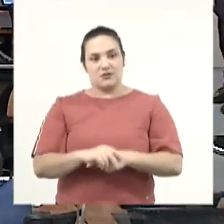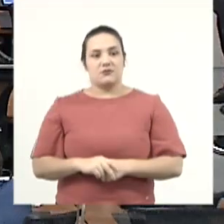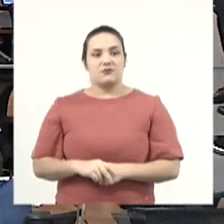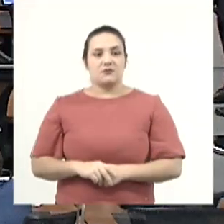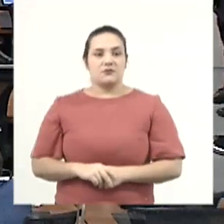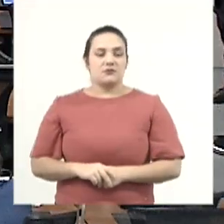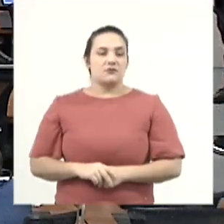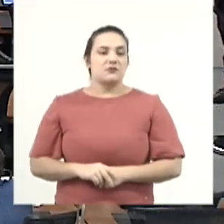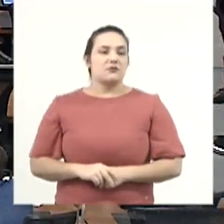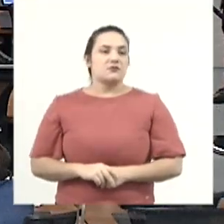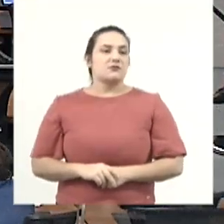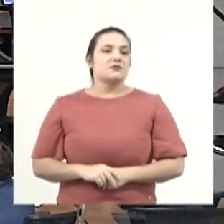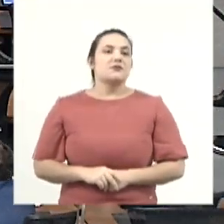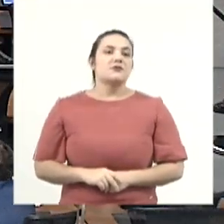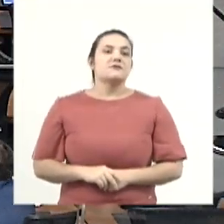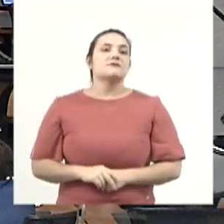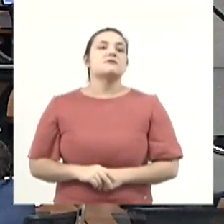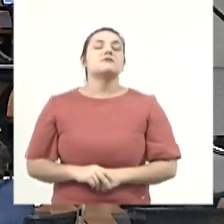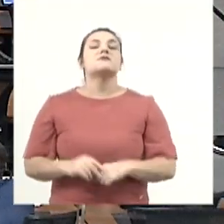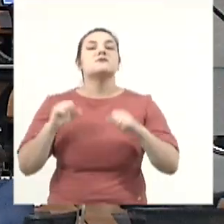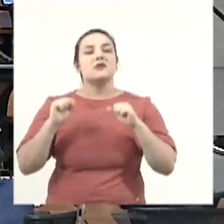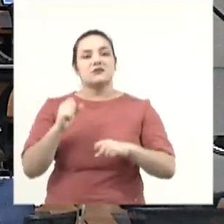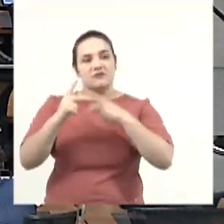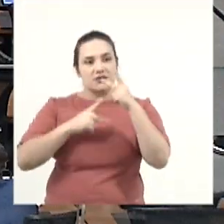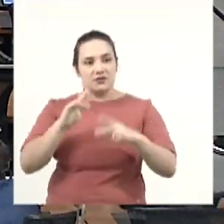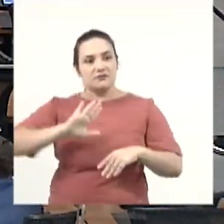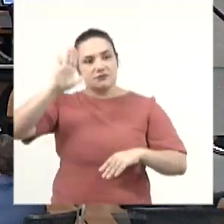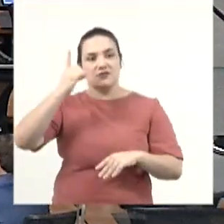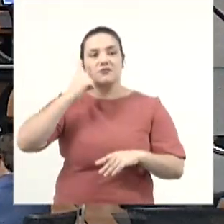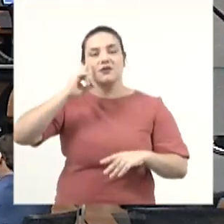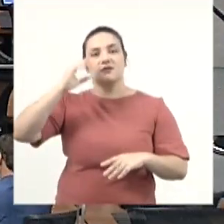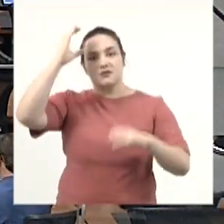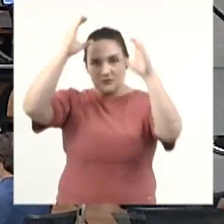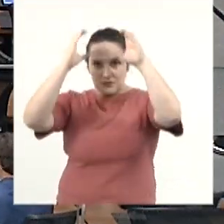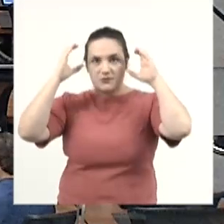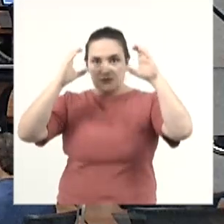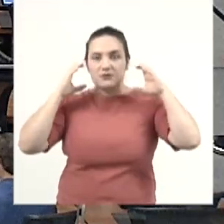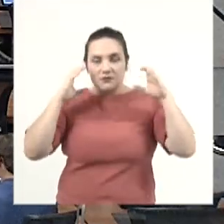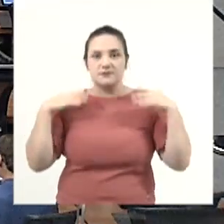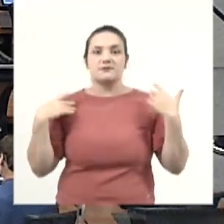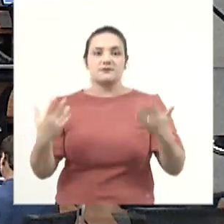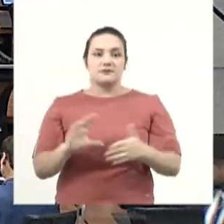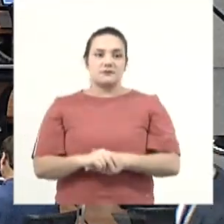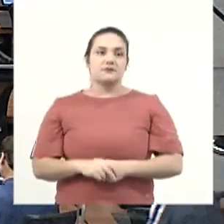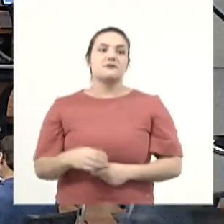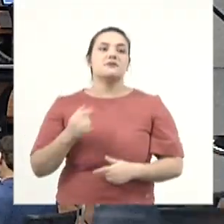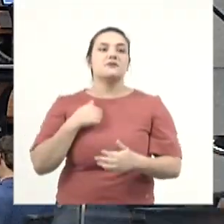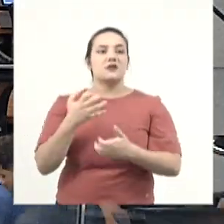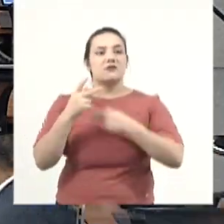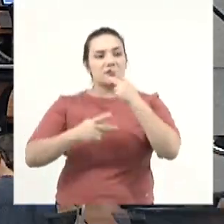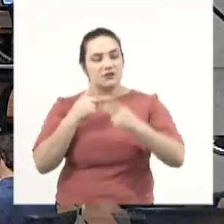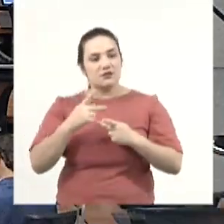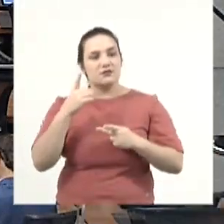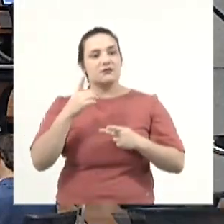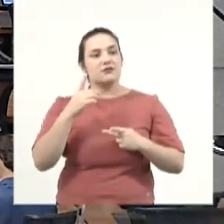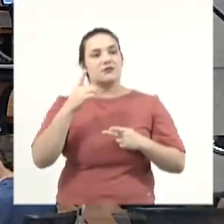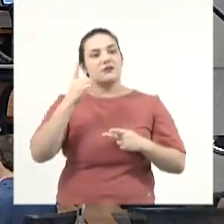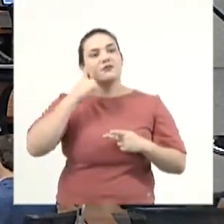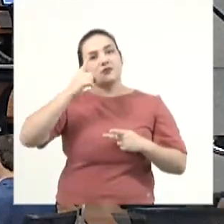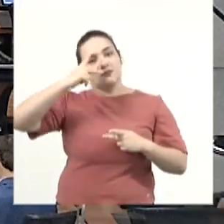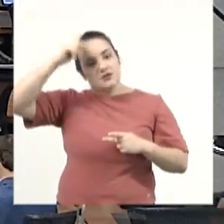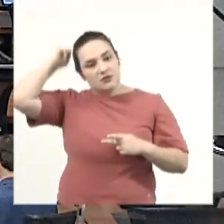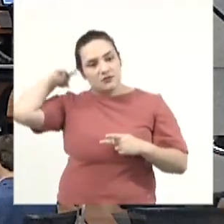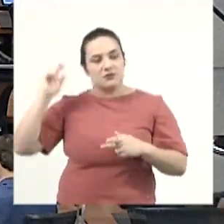Pela ordem, senhor presidente. Pela ordem, deputado Caravina. Só, primeiro, me somar à fala do deputado Paulo